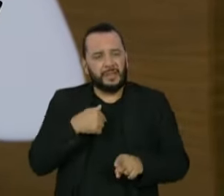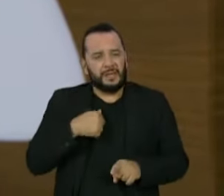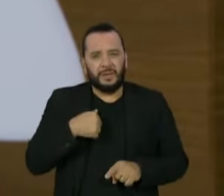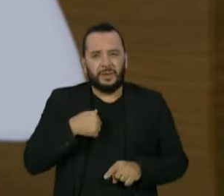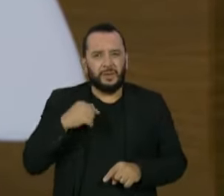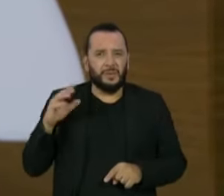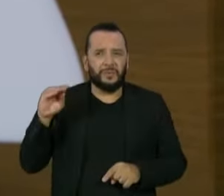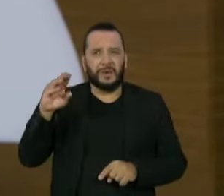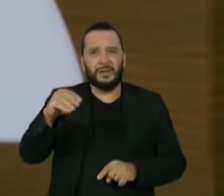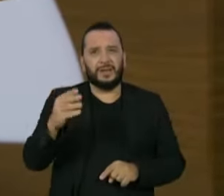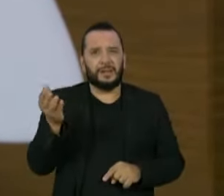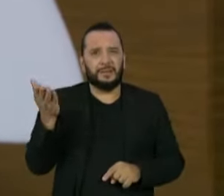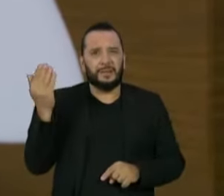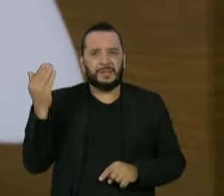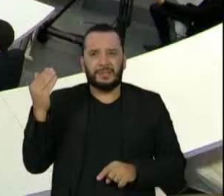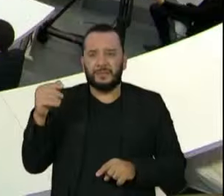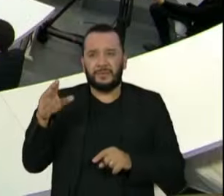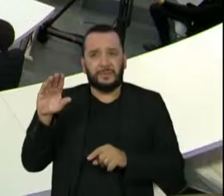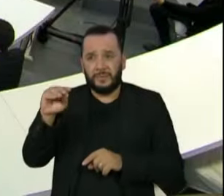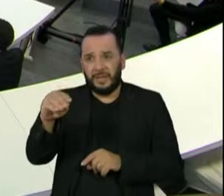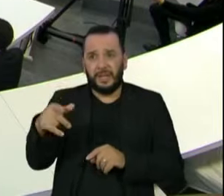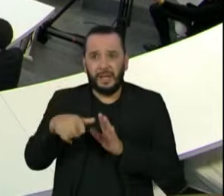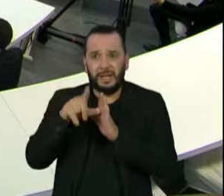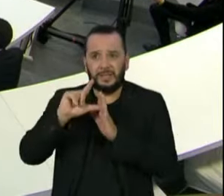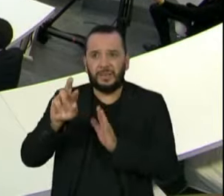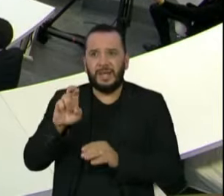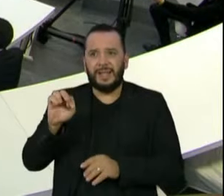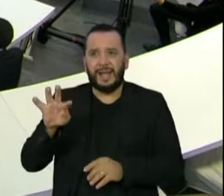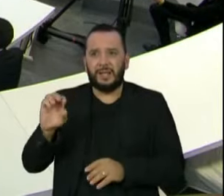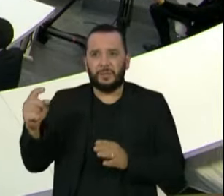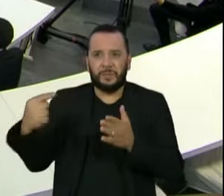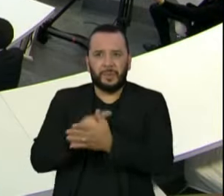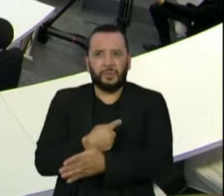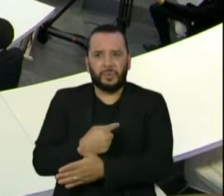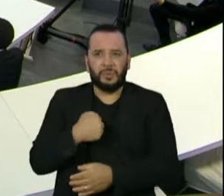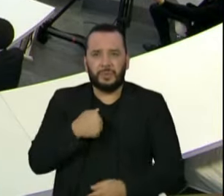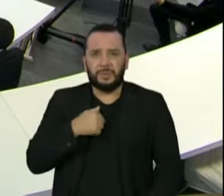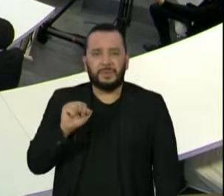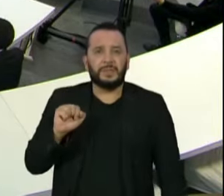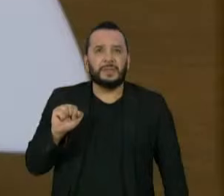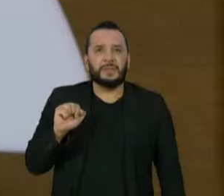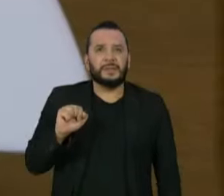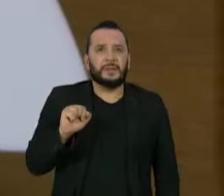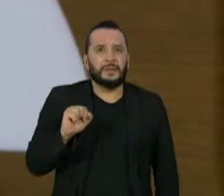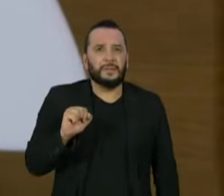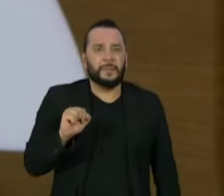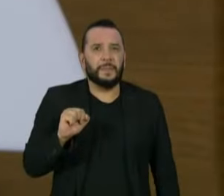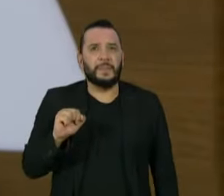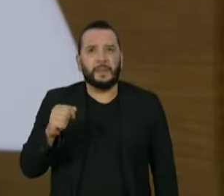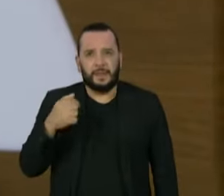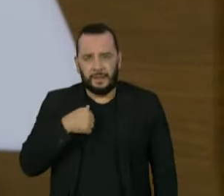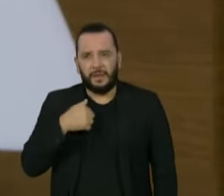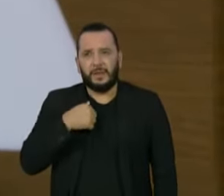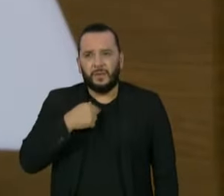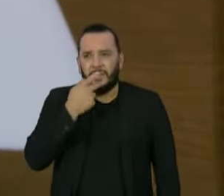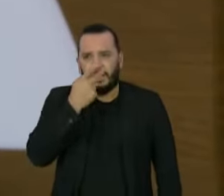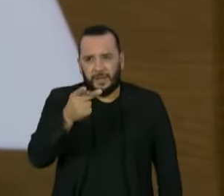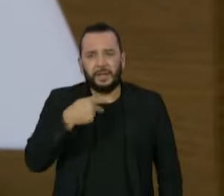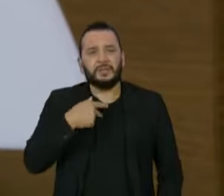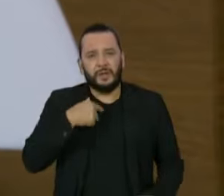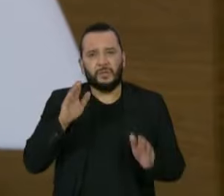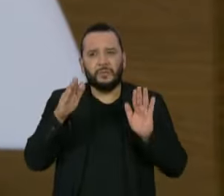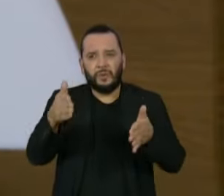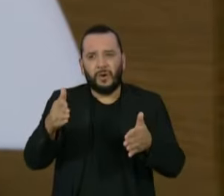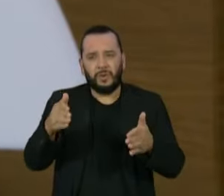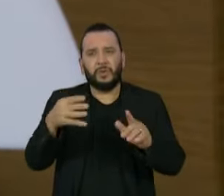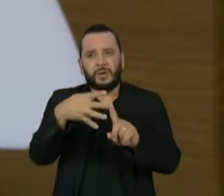tive, que o colega que me perguntou, o Renato, ela não foi uma fala só que vai atingir a população LGBTQIA